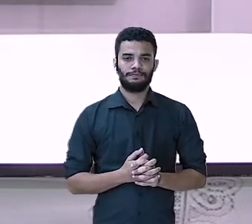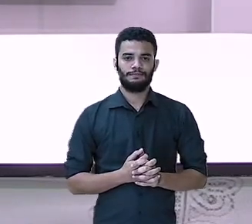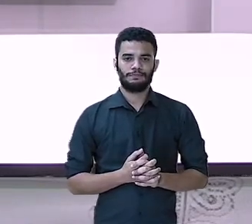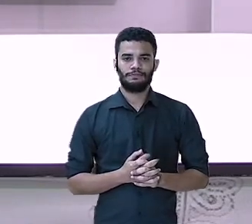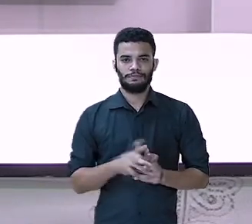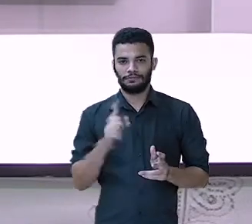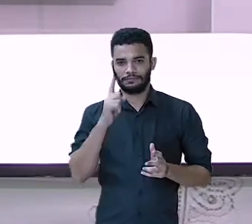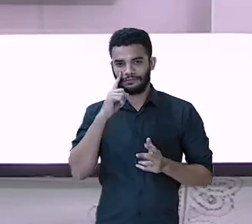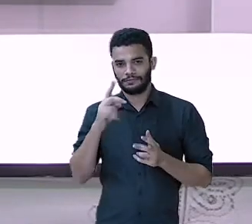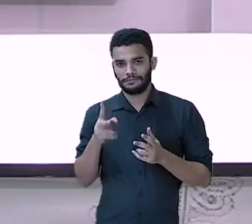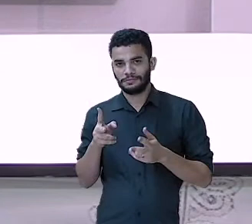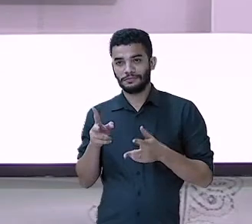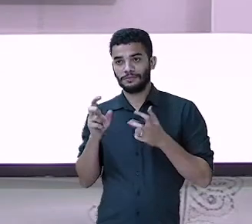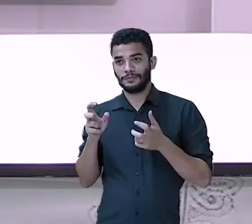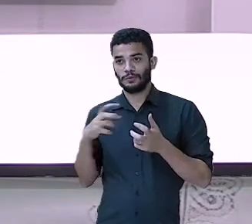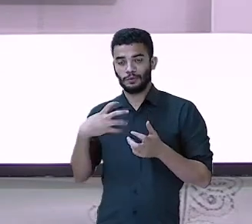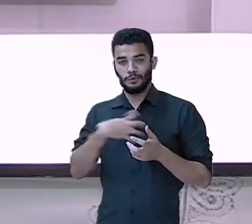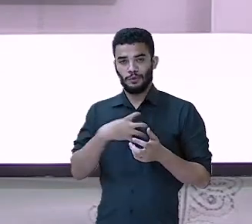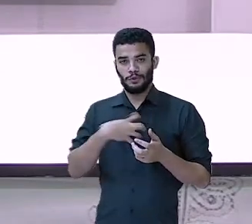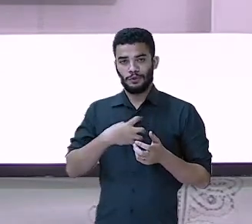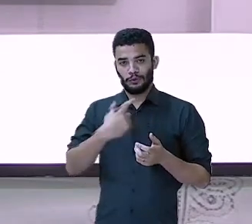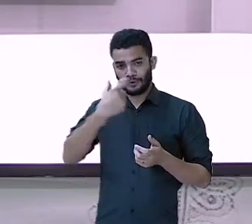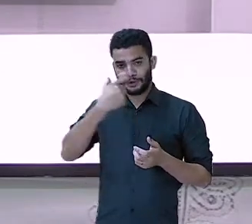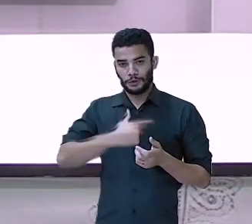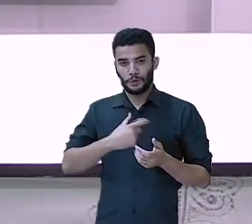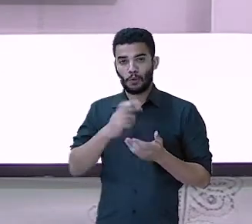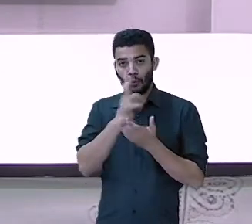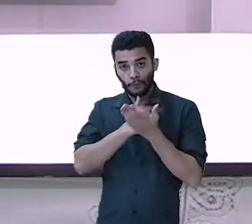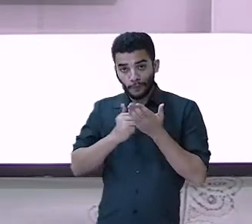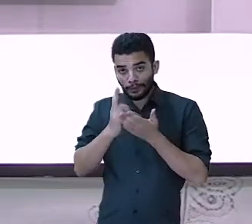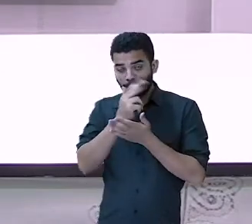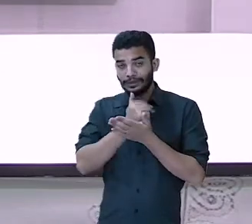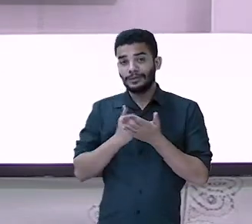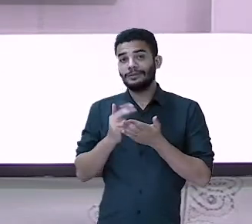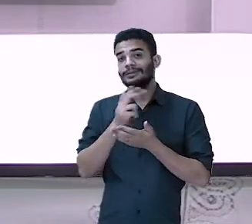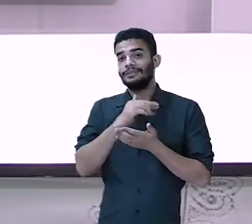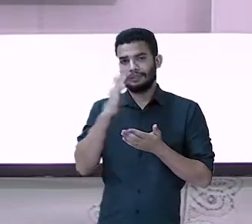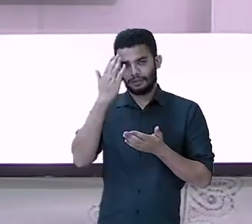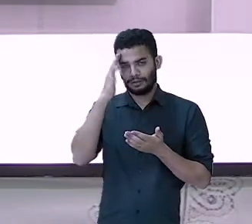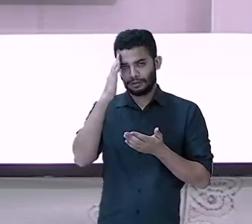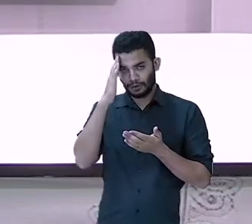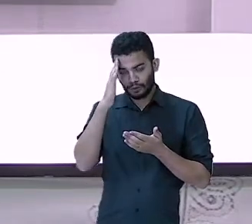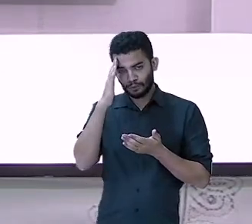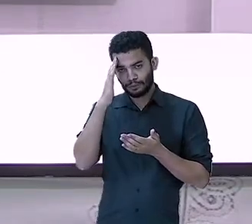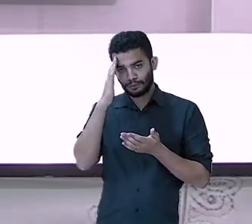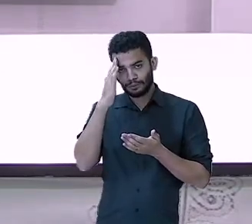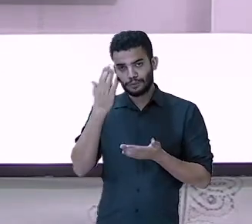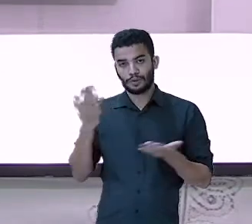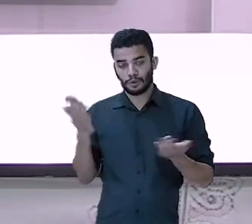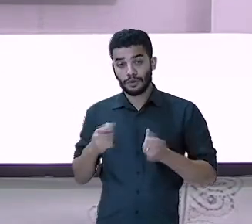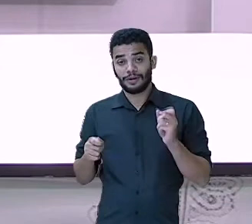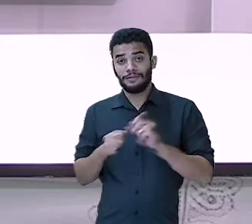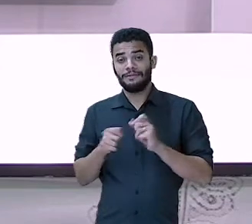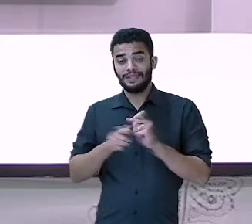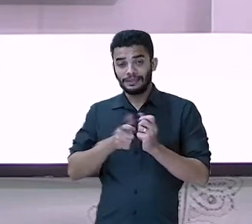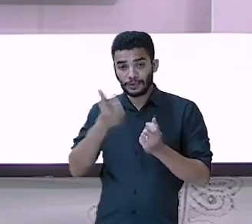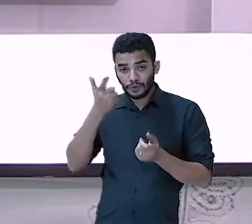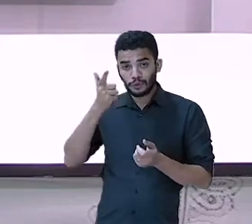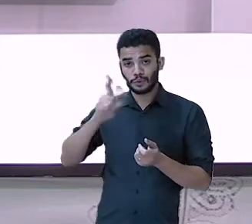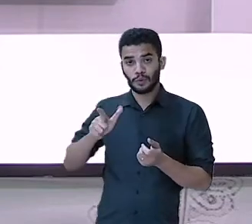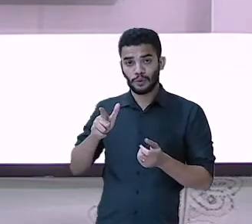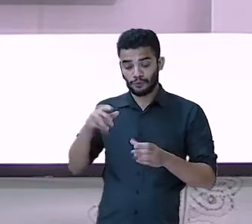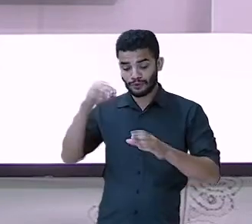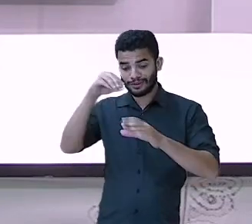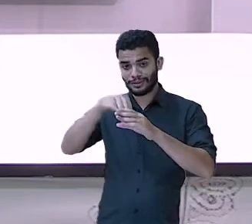Essa foi a forma que eu escolhi. Vou fazer novamente a mesma forma na parte de dentro aqui.